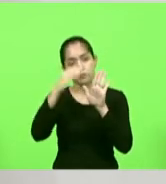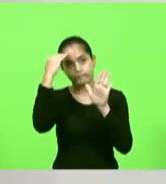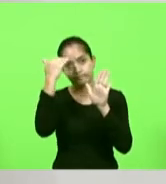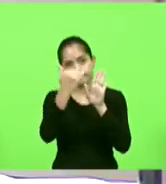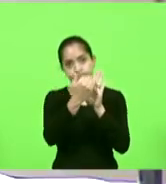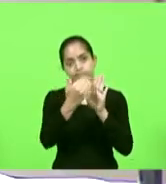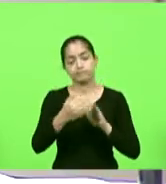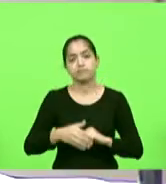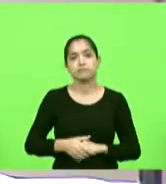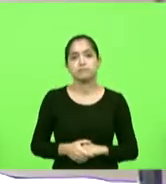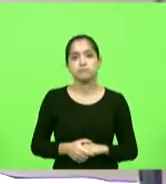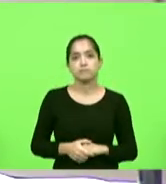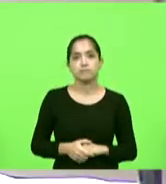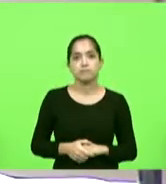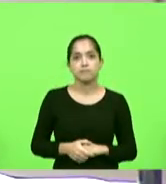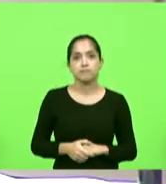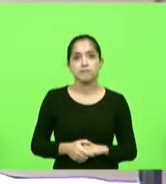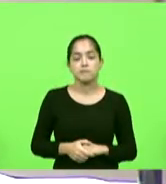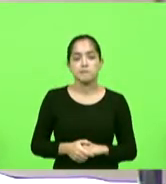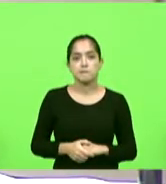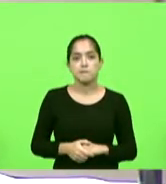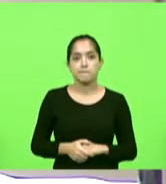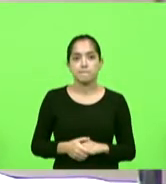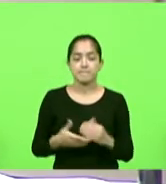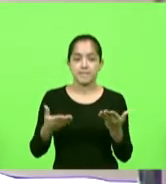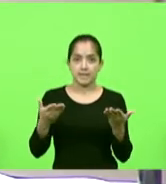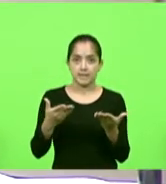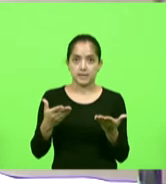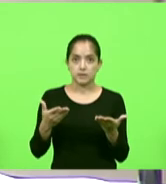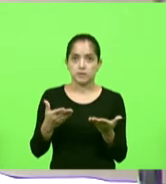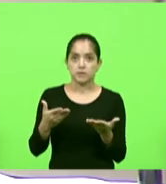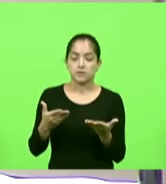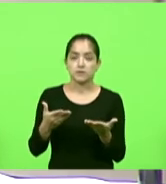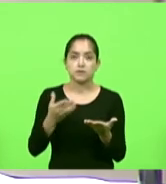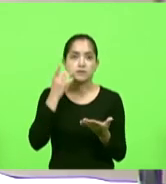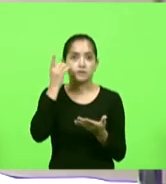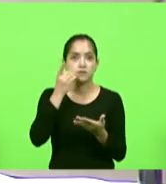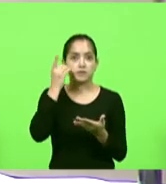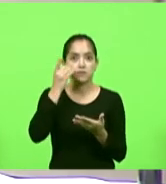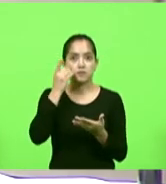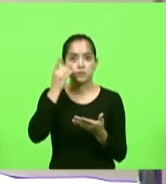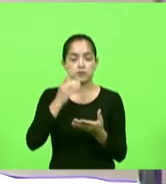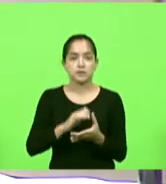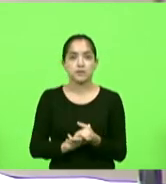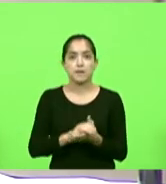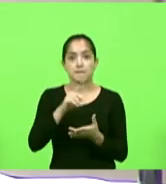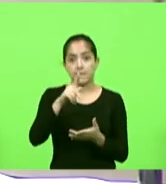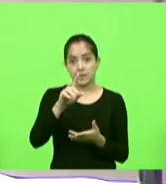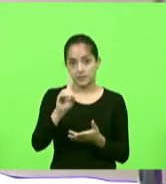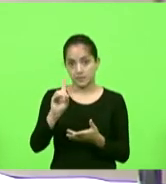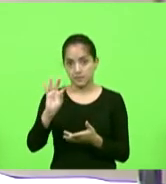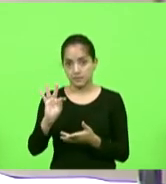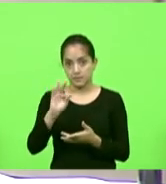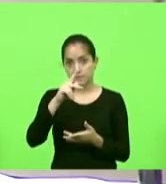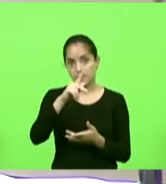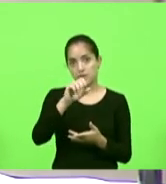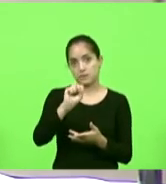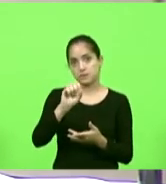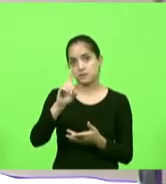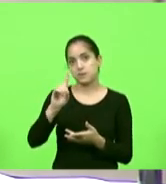obrigado deputado Márcio próximo bloco PDT PSDB